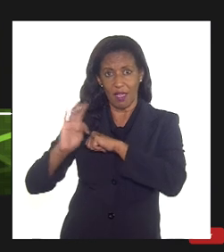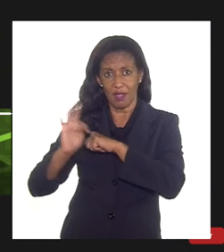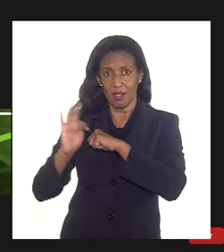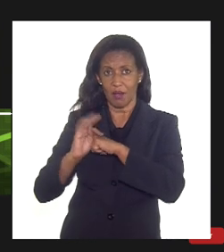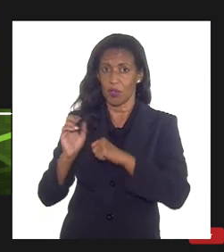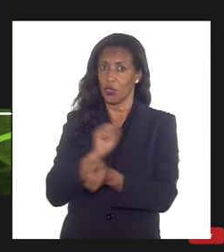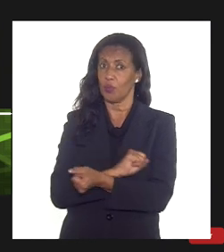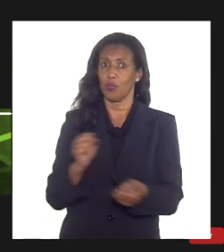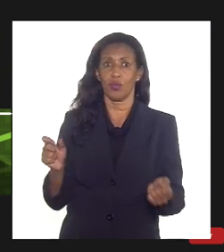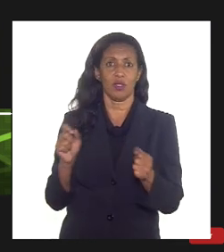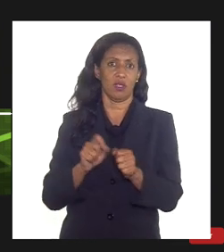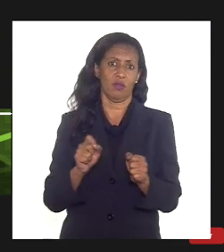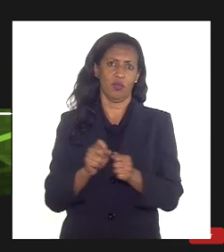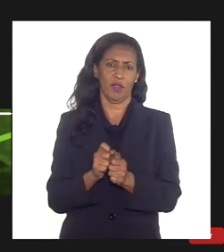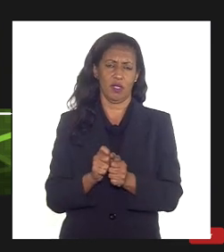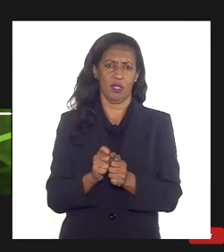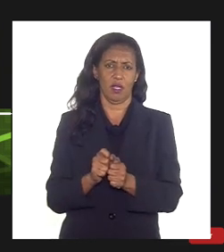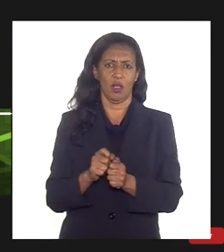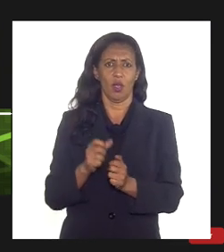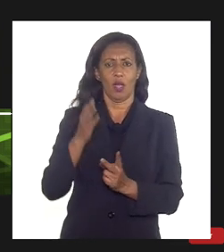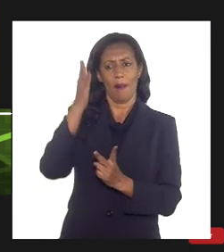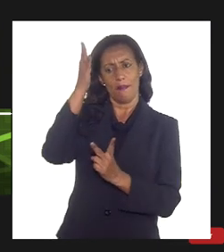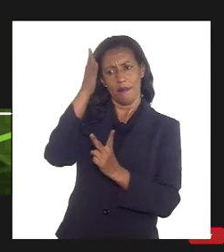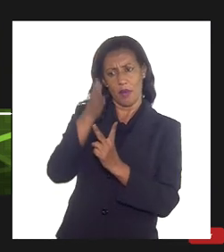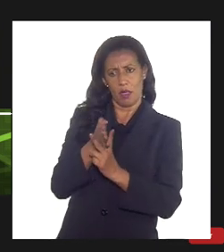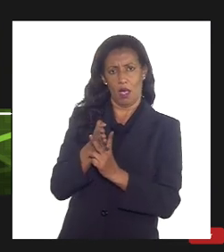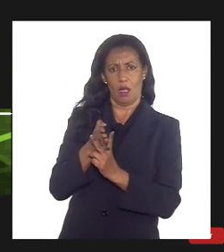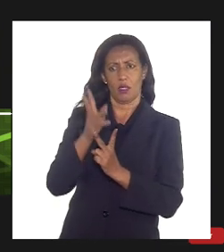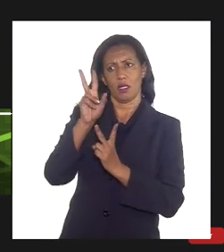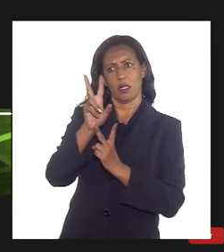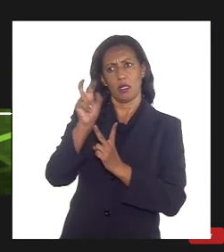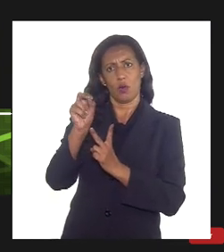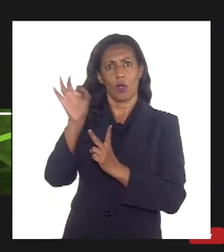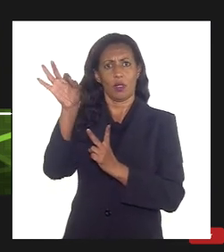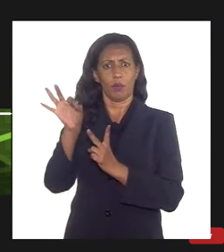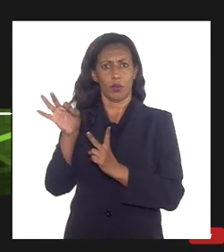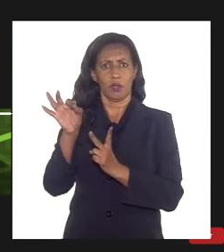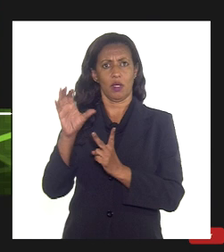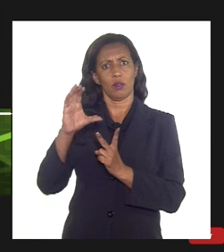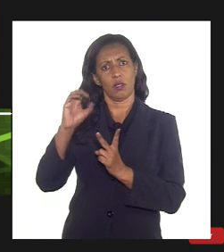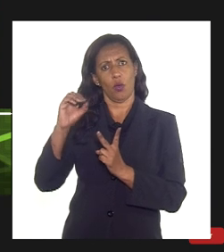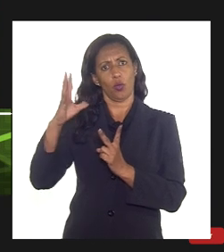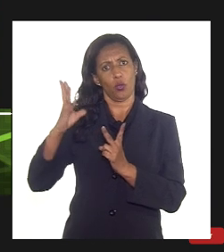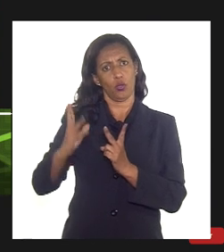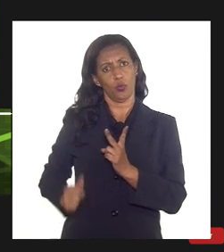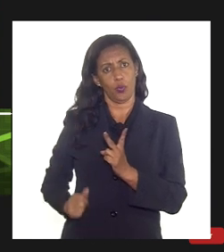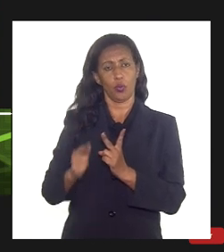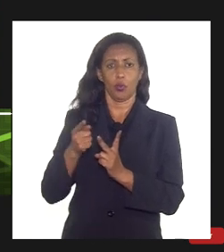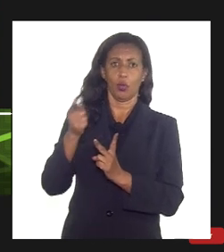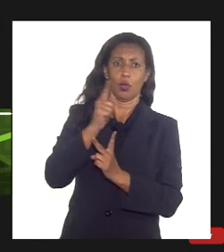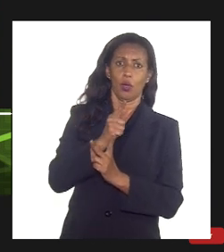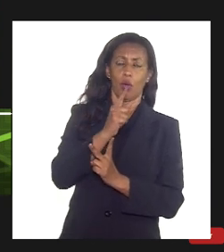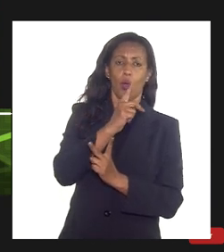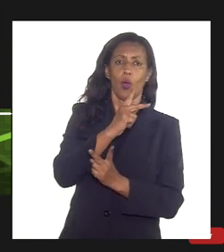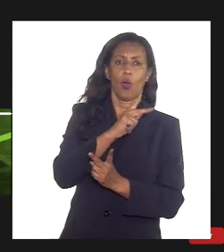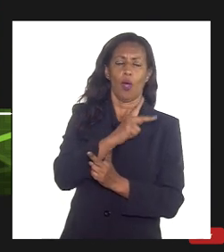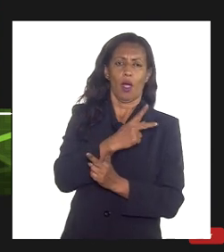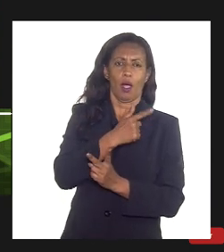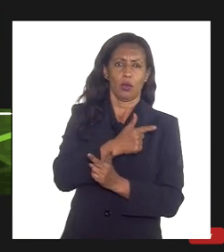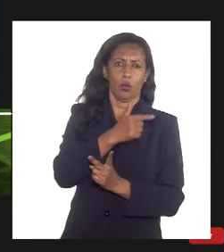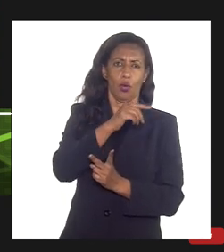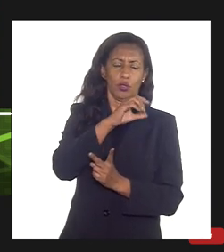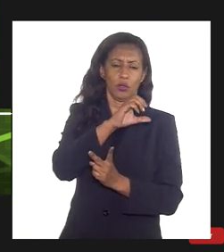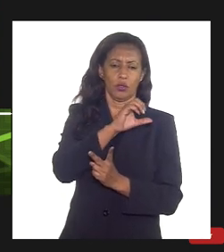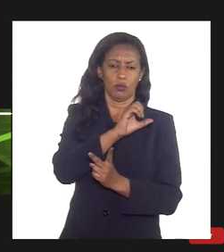tem geralmente é meio a meio 50% CO2 puro e 50% de gás de hidrocarbonia tem um blend é uma corrente